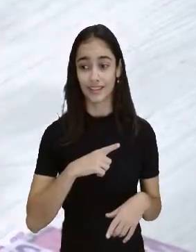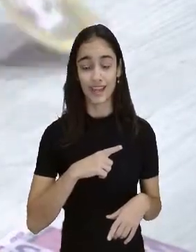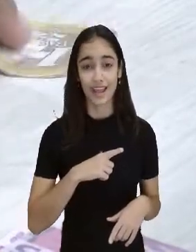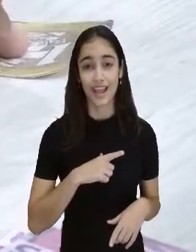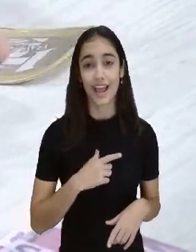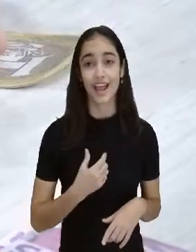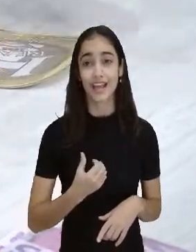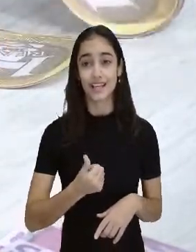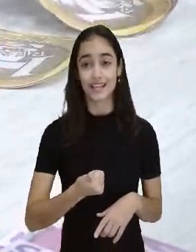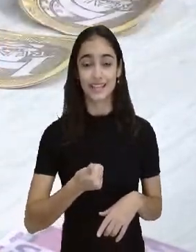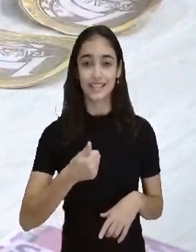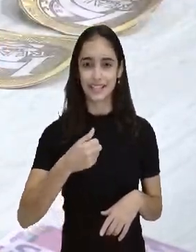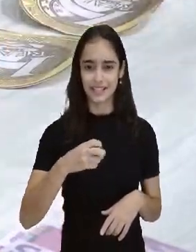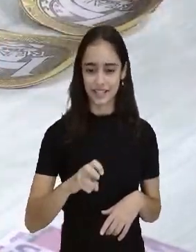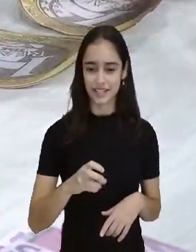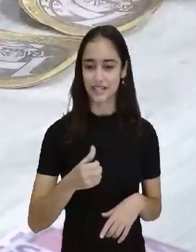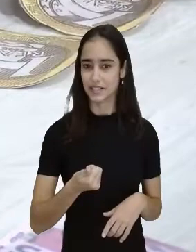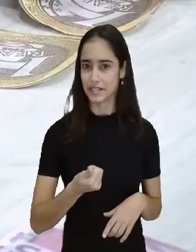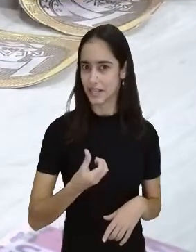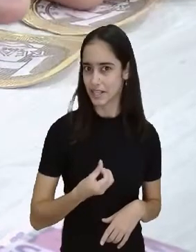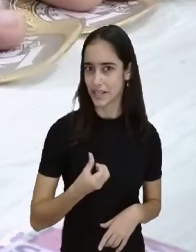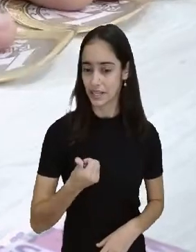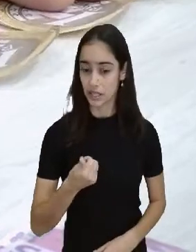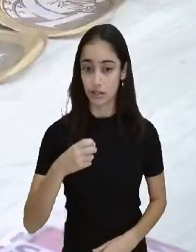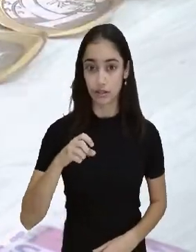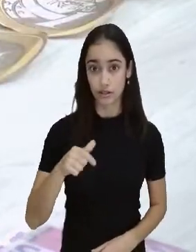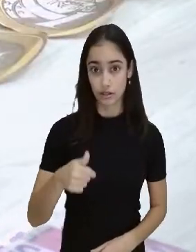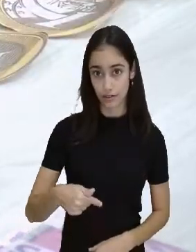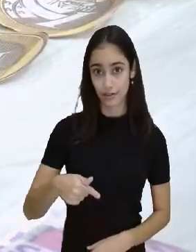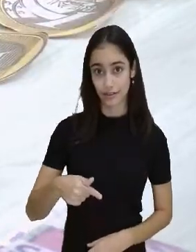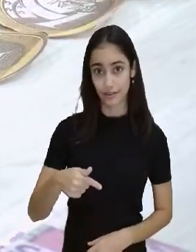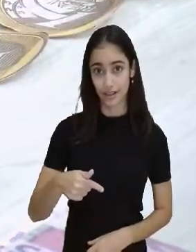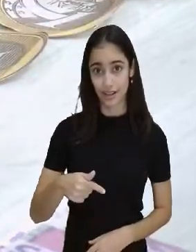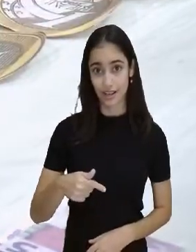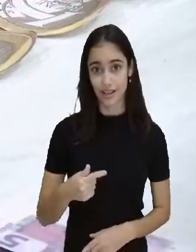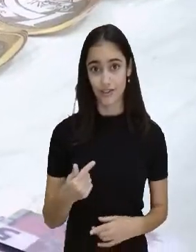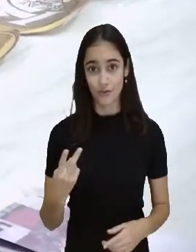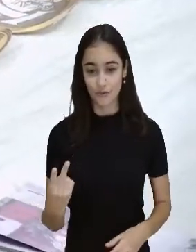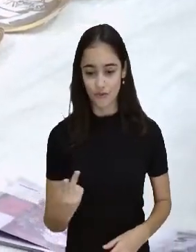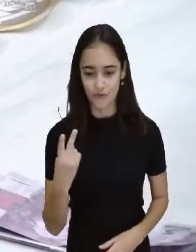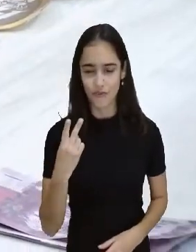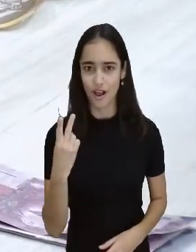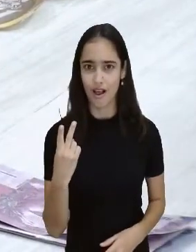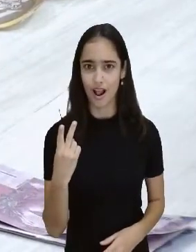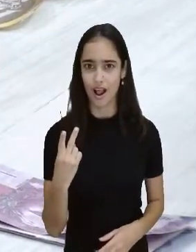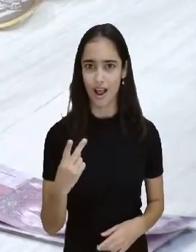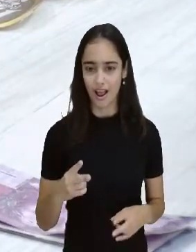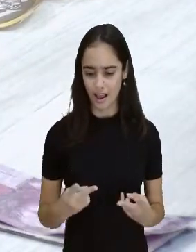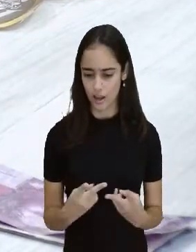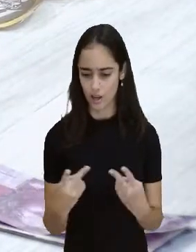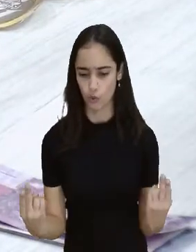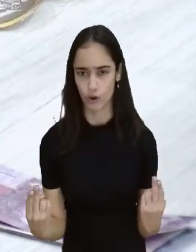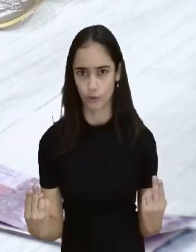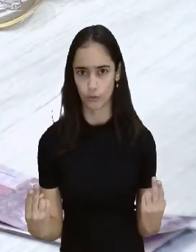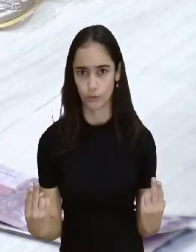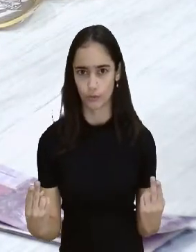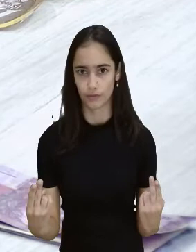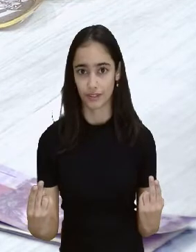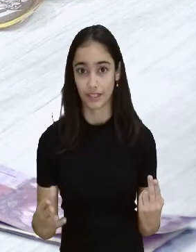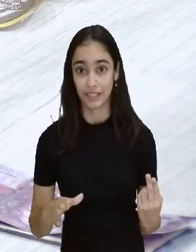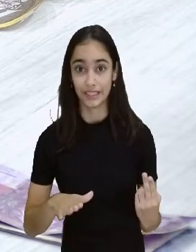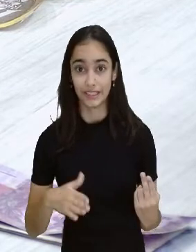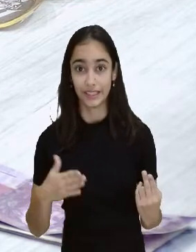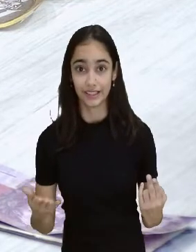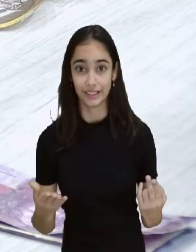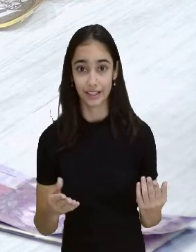15, 16, 17. E aqui ficou o mesmo valor. E aí, ó, sobrou uma moedinha de 1 real. Então, 1